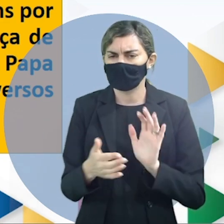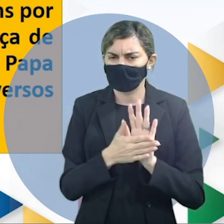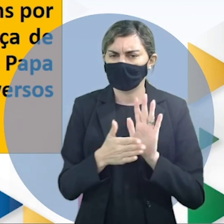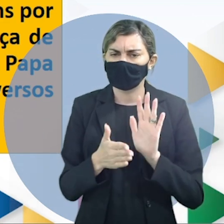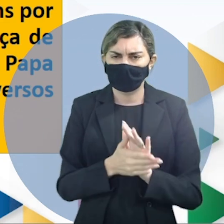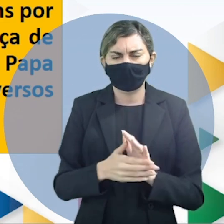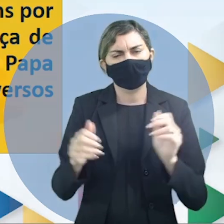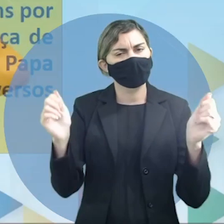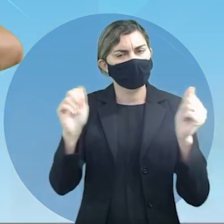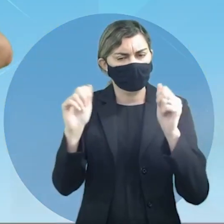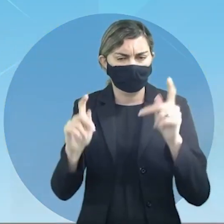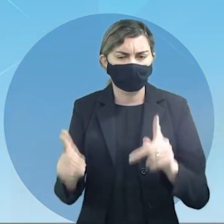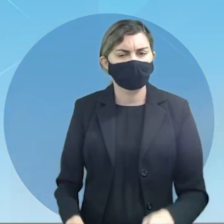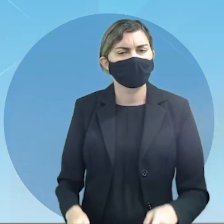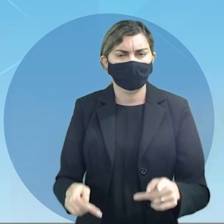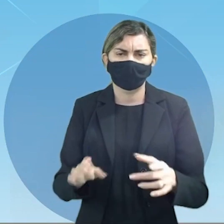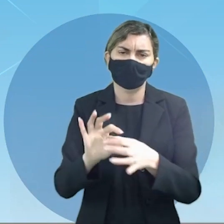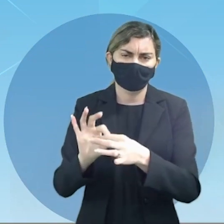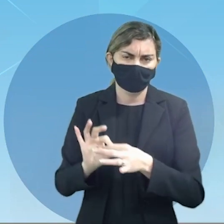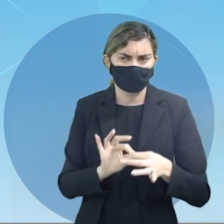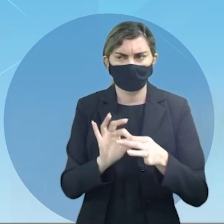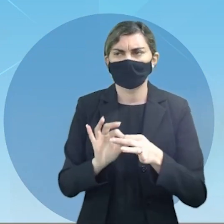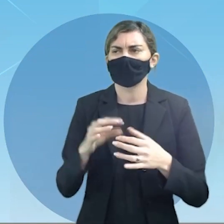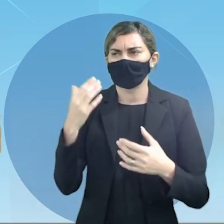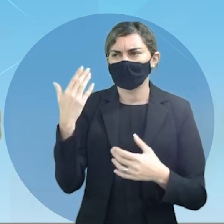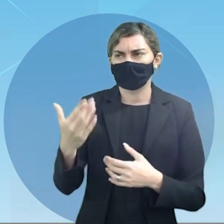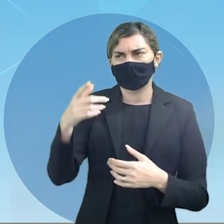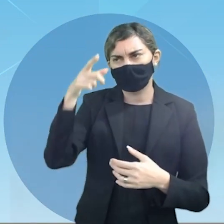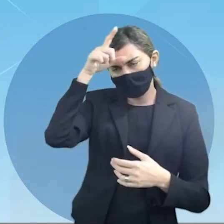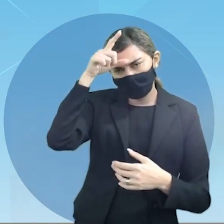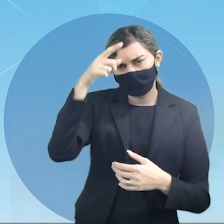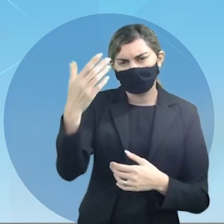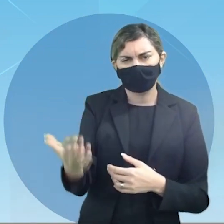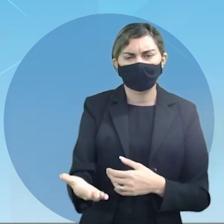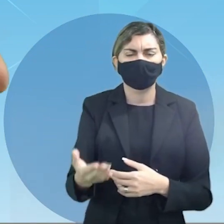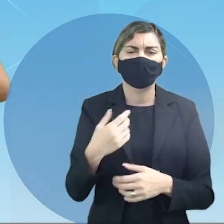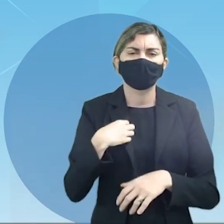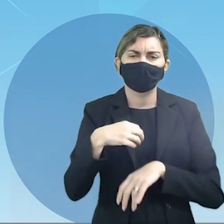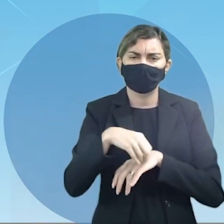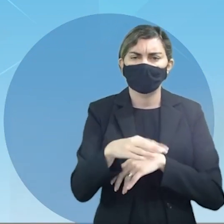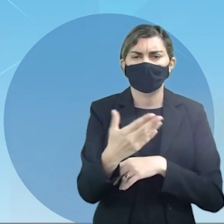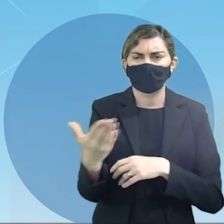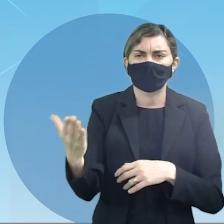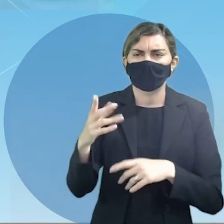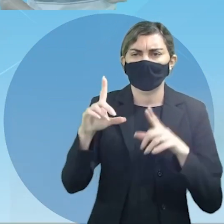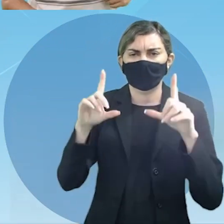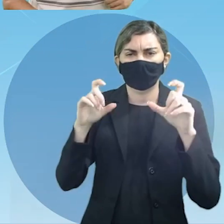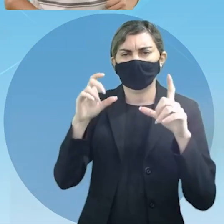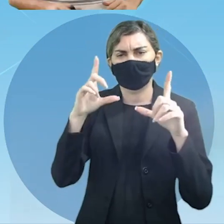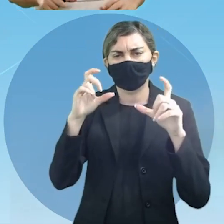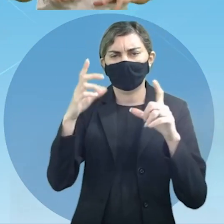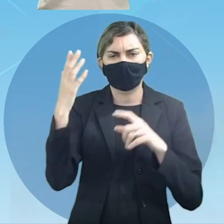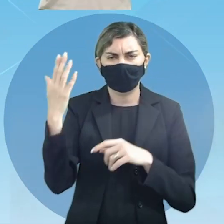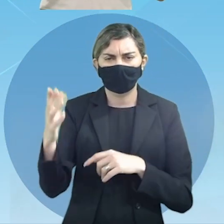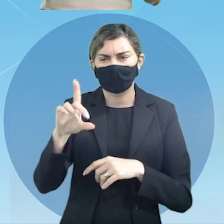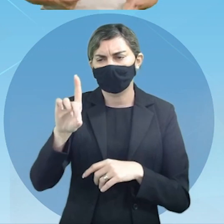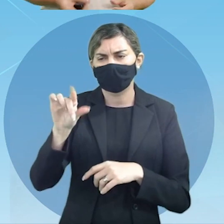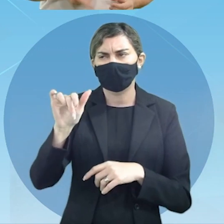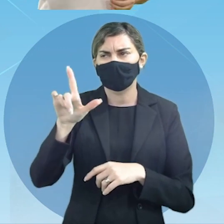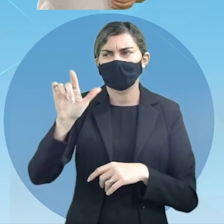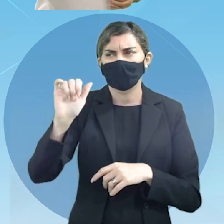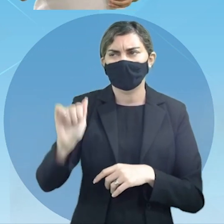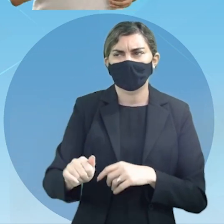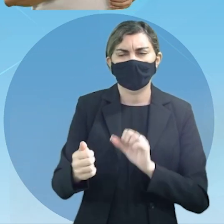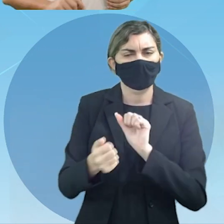proposta de paz e de harmonia deste líder trago para vocês uma fotografia do Dalai